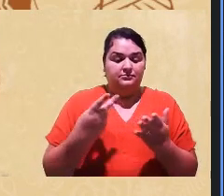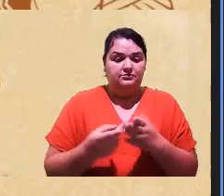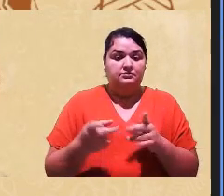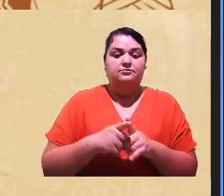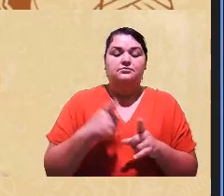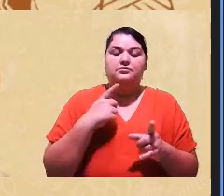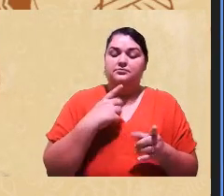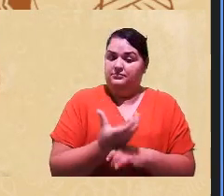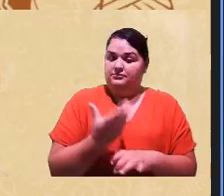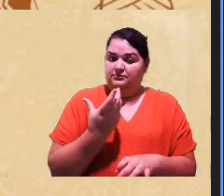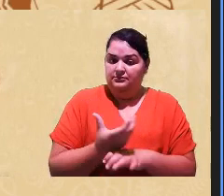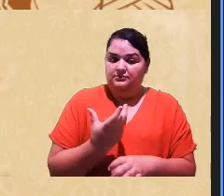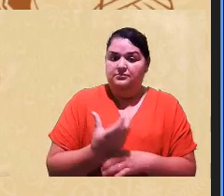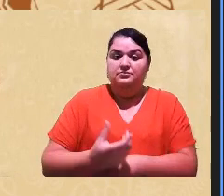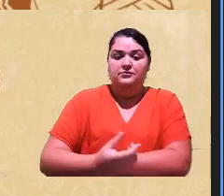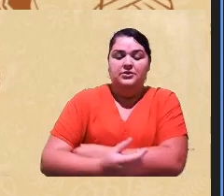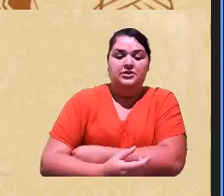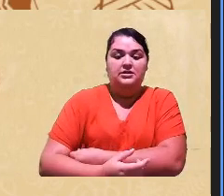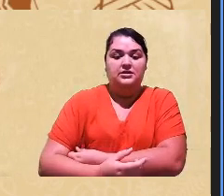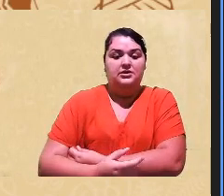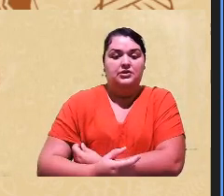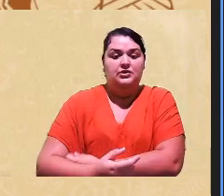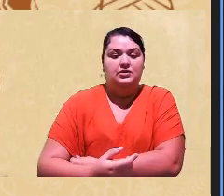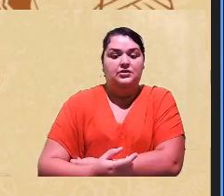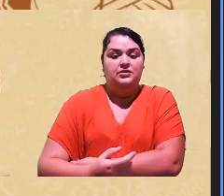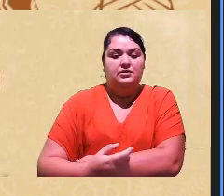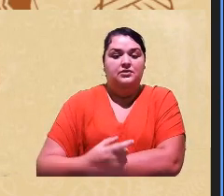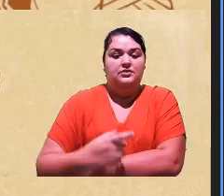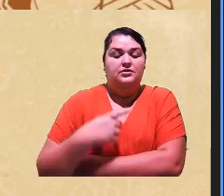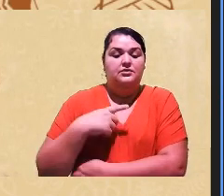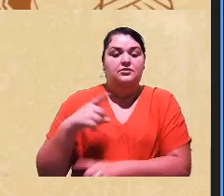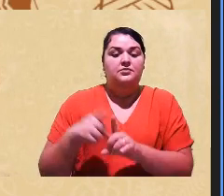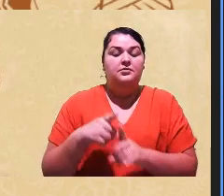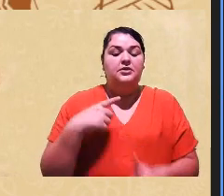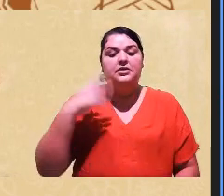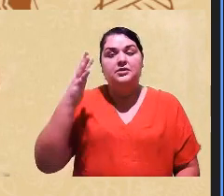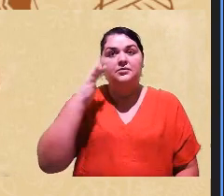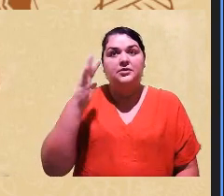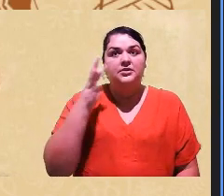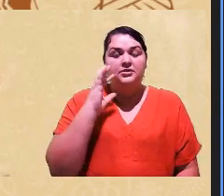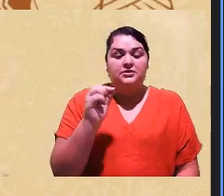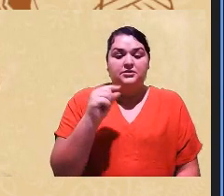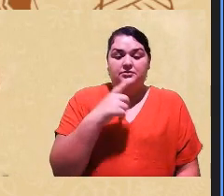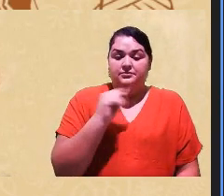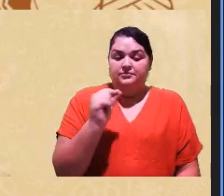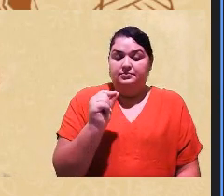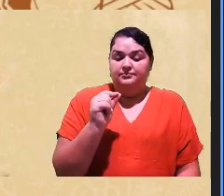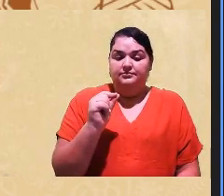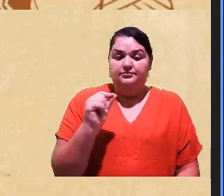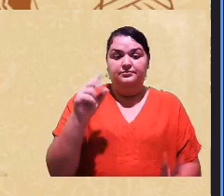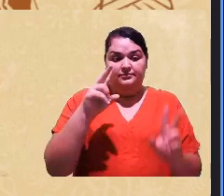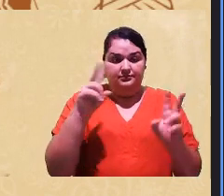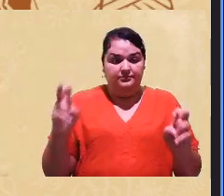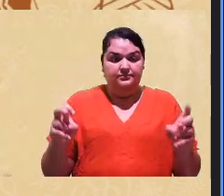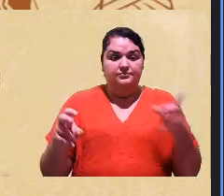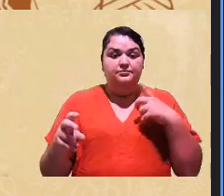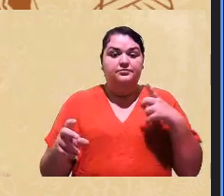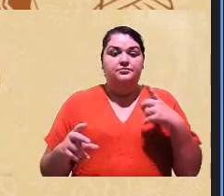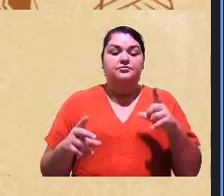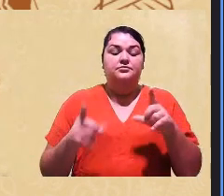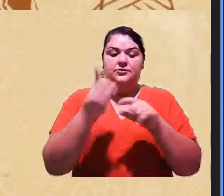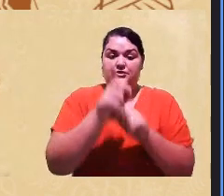material de contemplação enfim e aí eu eu fiquei pensando muito nessa questão de gestão e